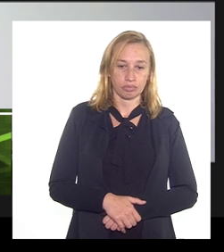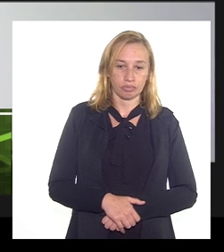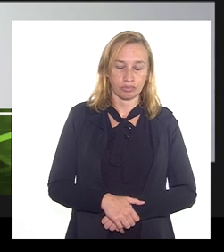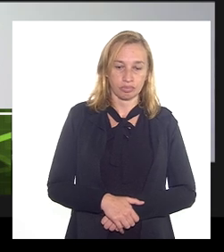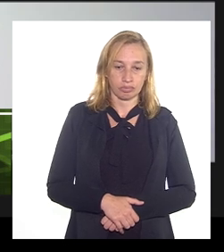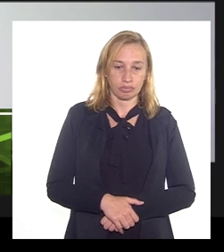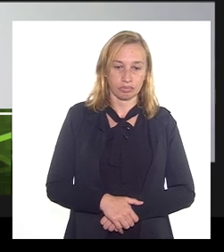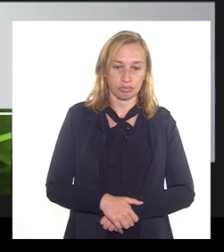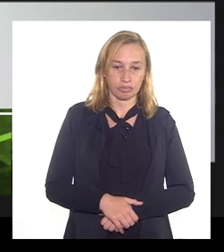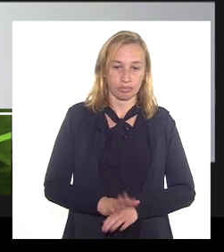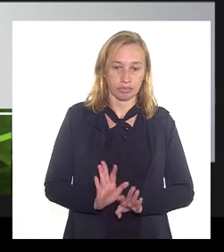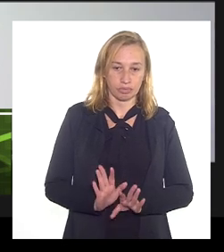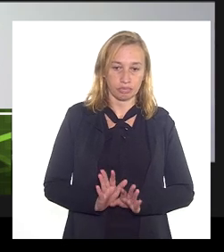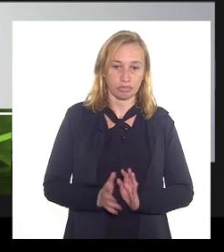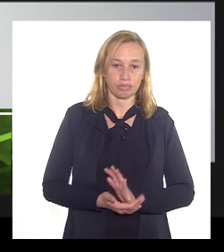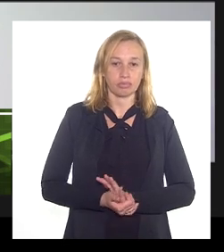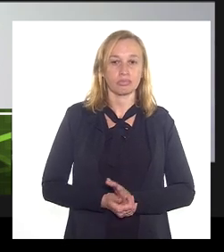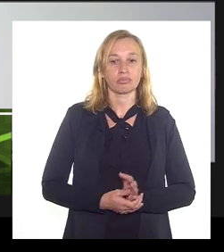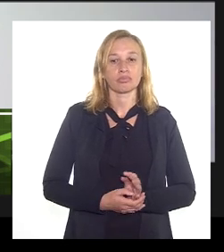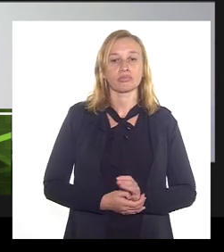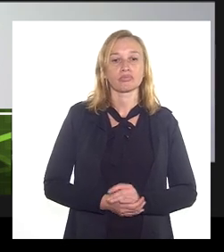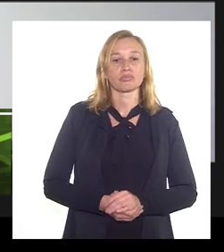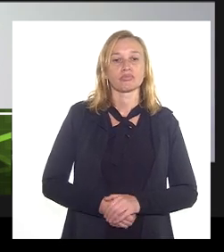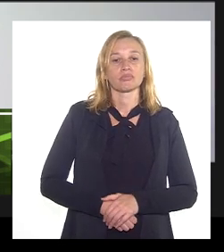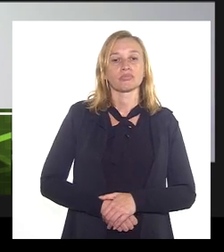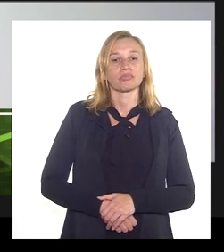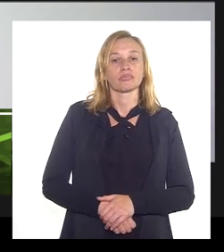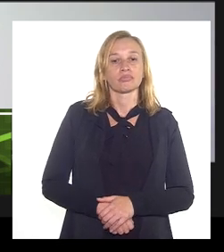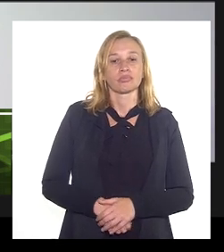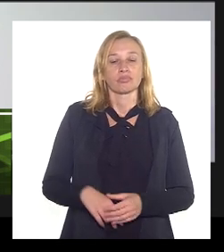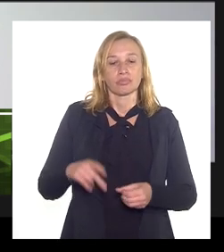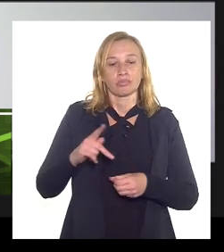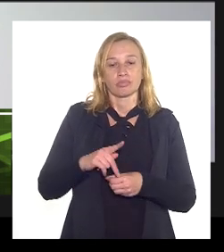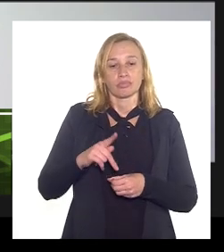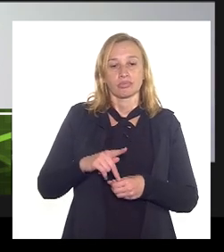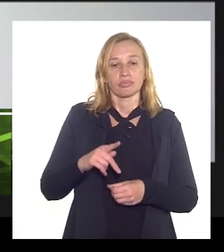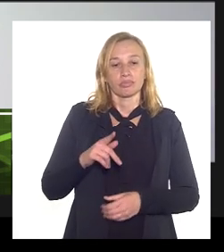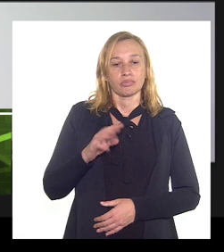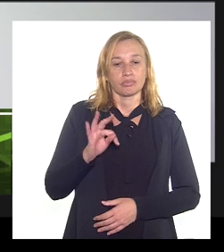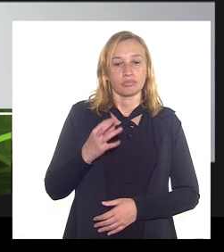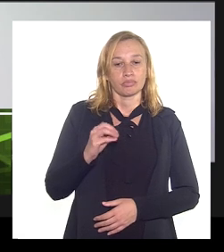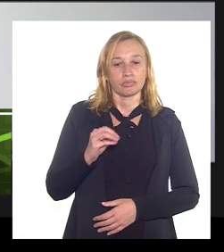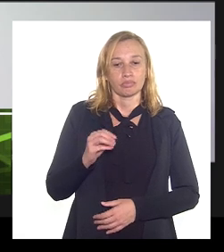não consegue aprender por favor a agência nacional de petróleo doutor Thiago